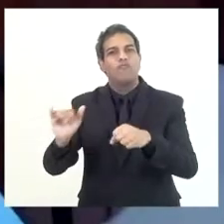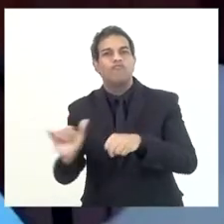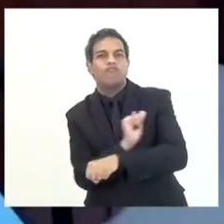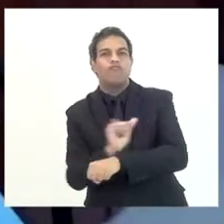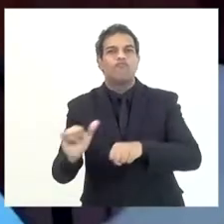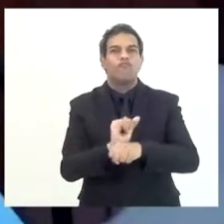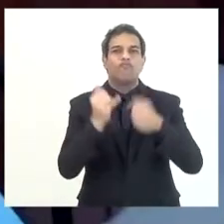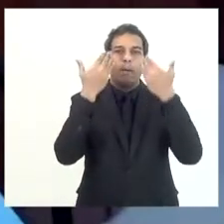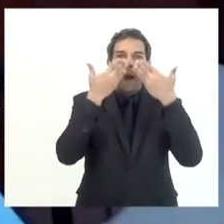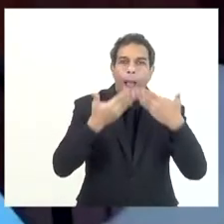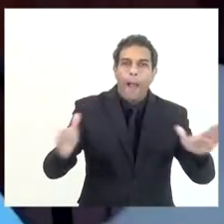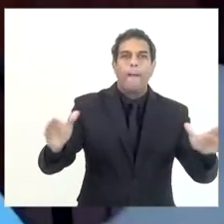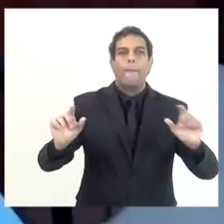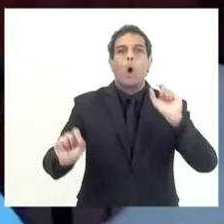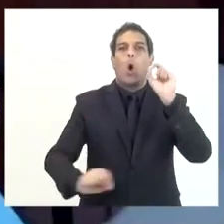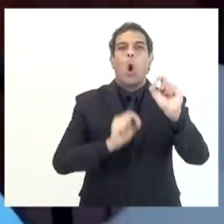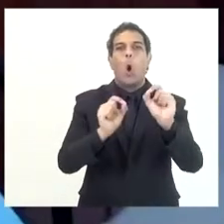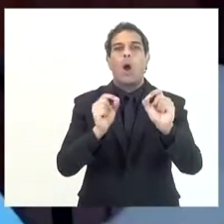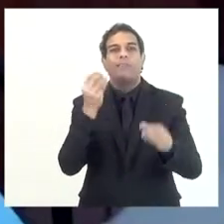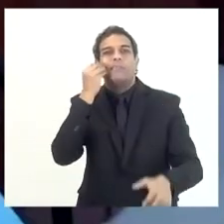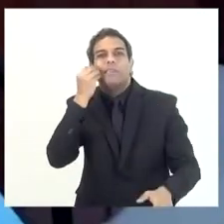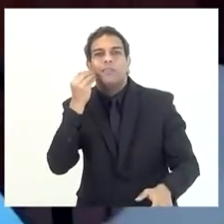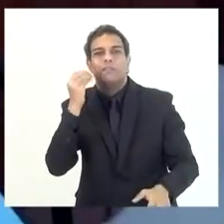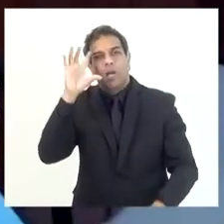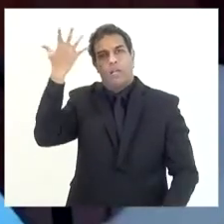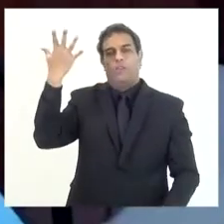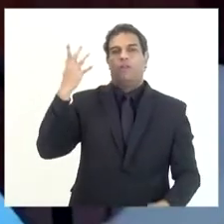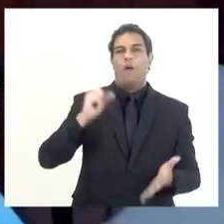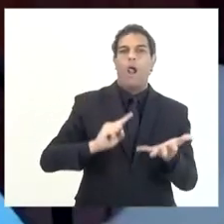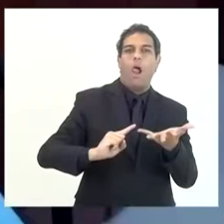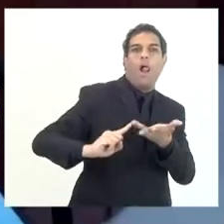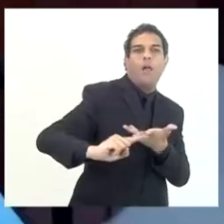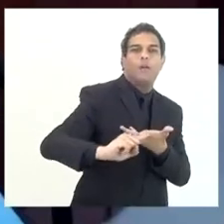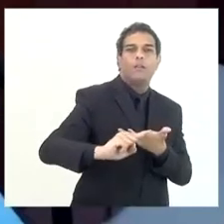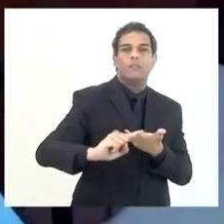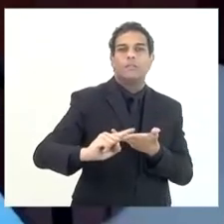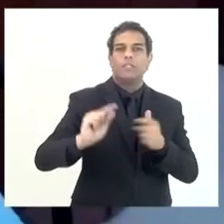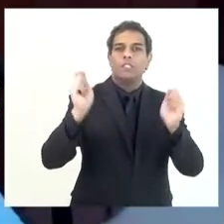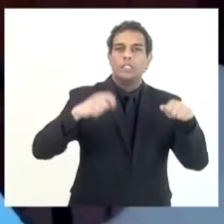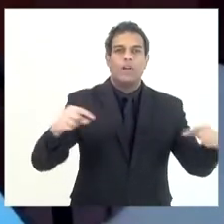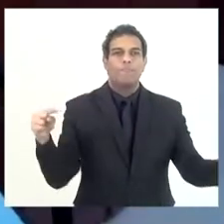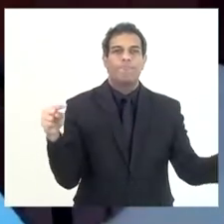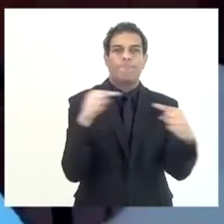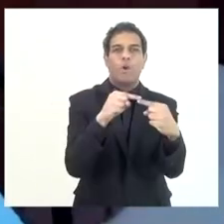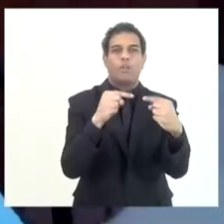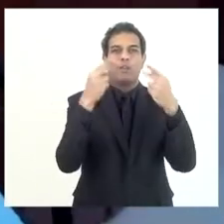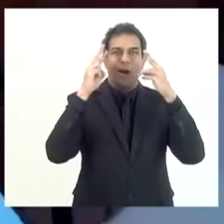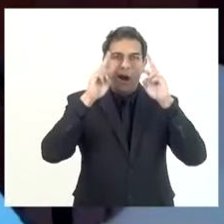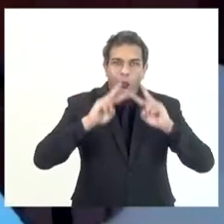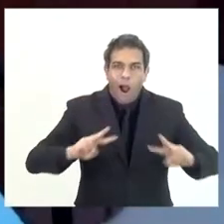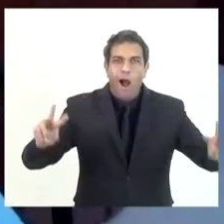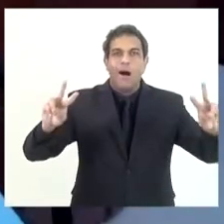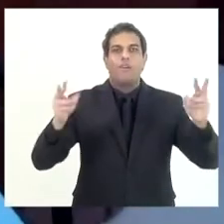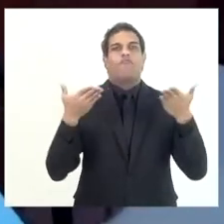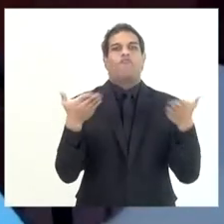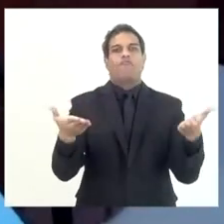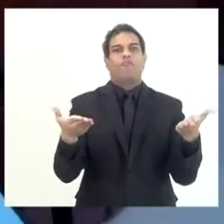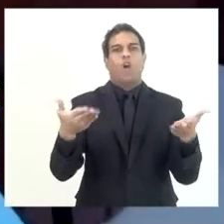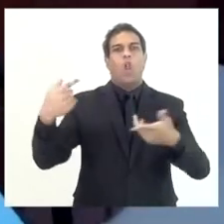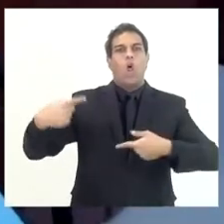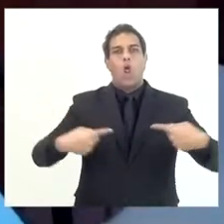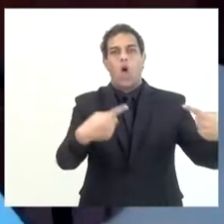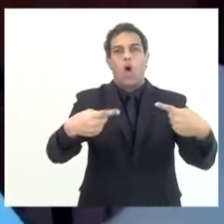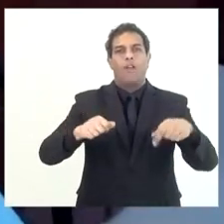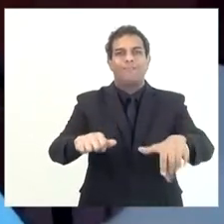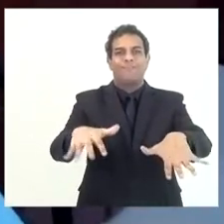aprimorar isso e tentar trazer algumas soluções práticas e efetivas. Mas agora, até com esse debate